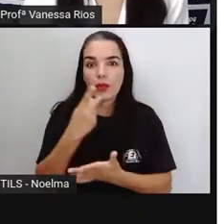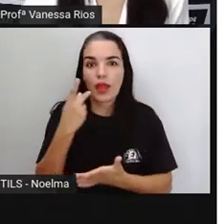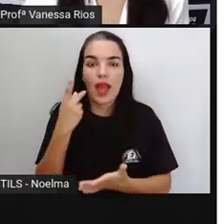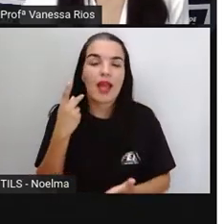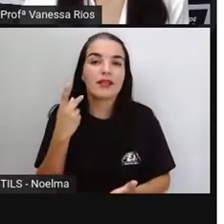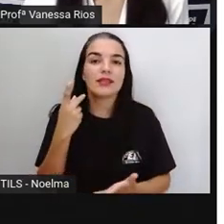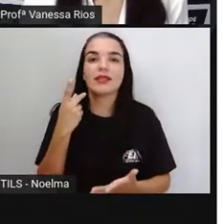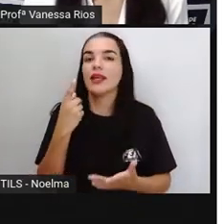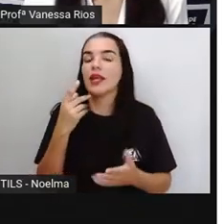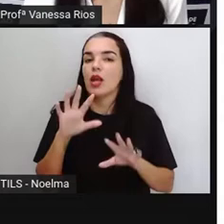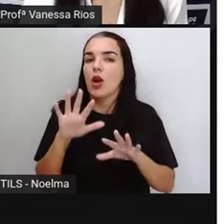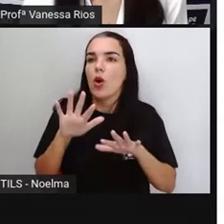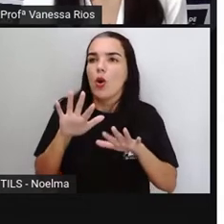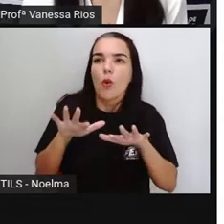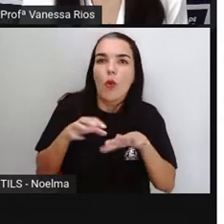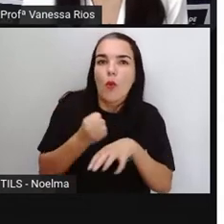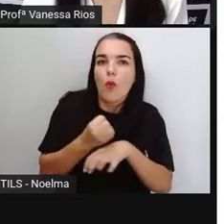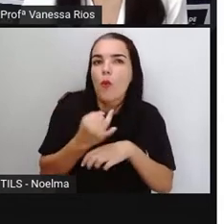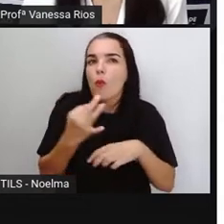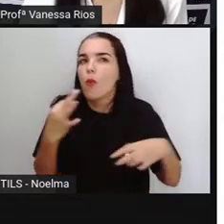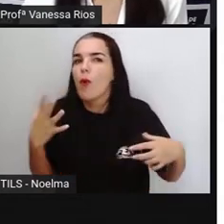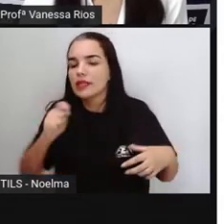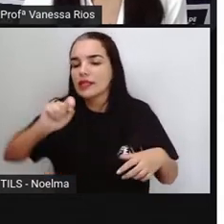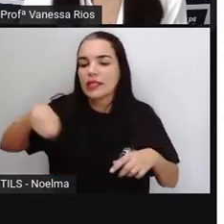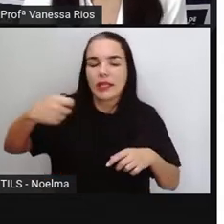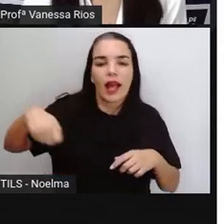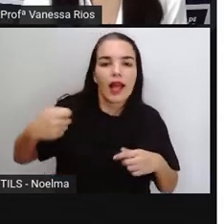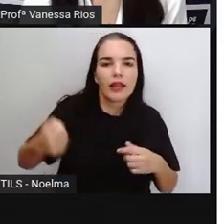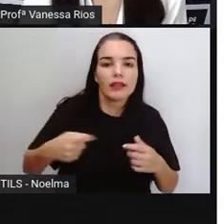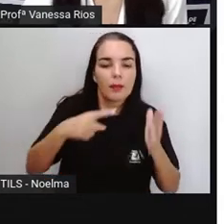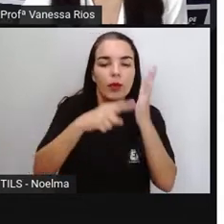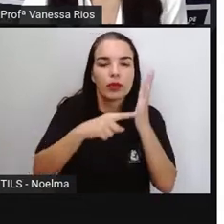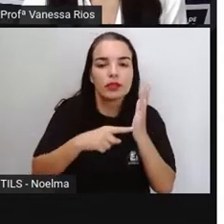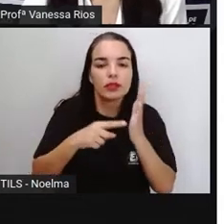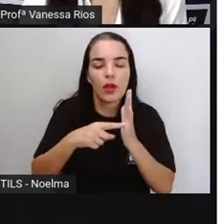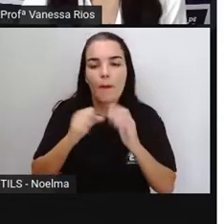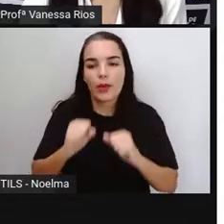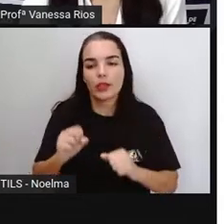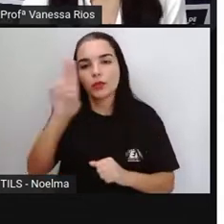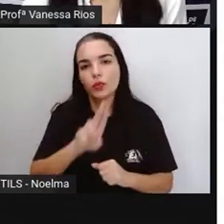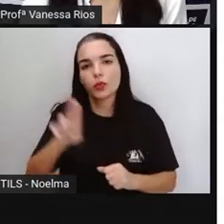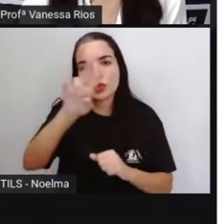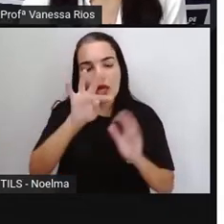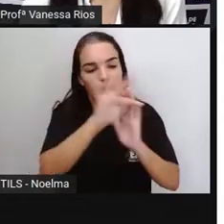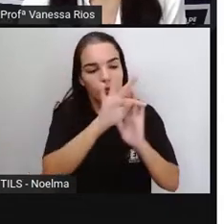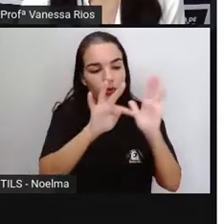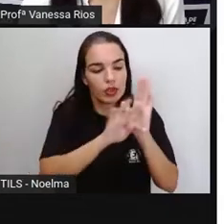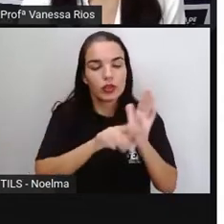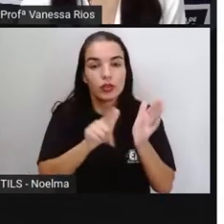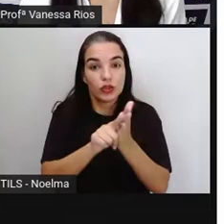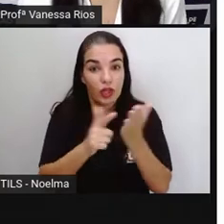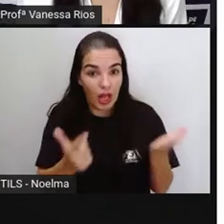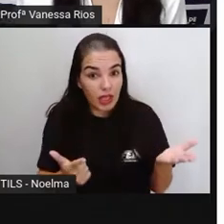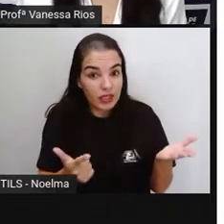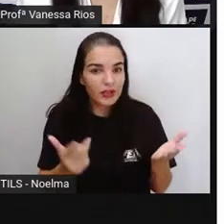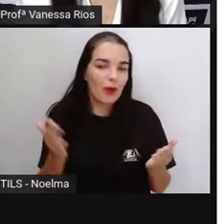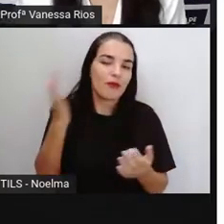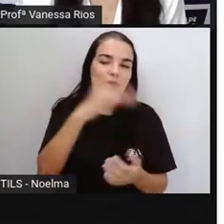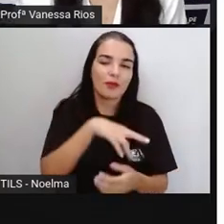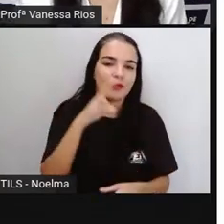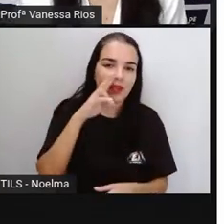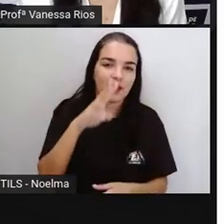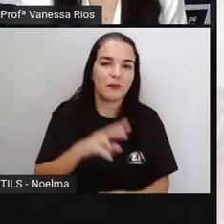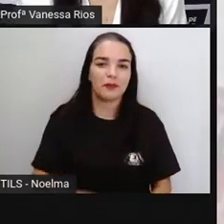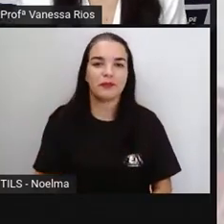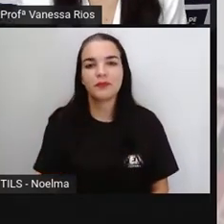quais são os sinais utilizados, né? Os principais sinais de pontuação são utilizados nos textos jornalísticos. Então, vamos lá.